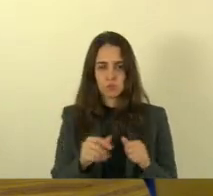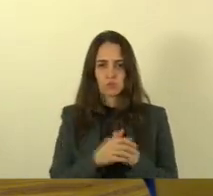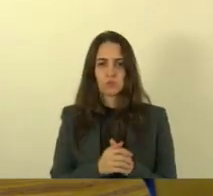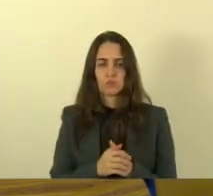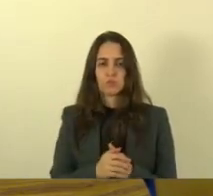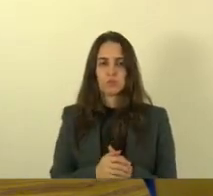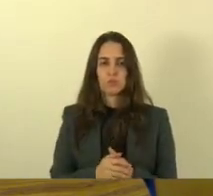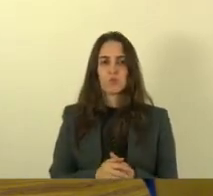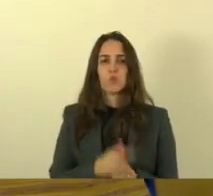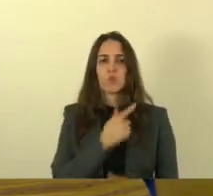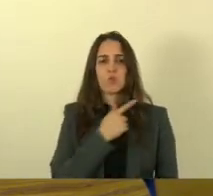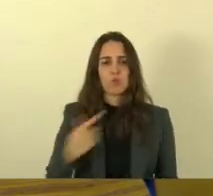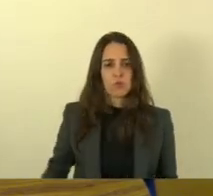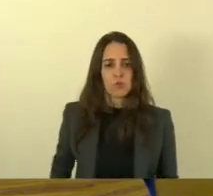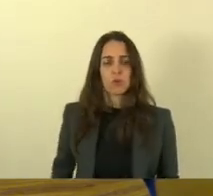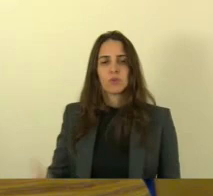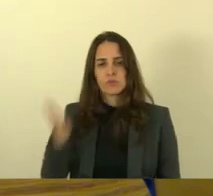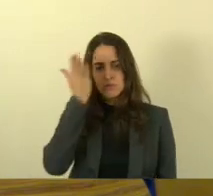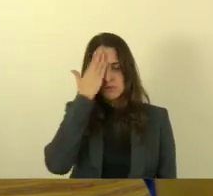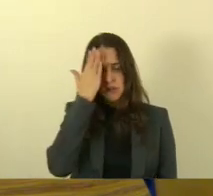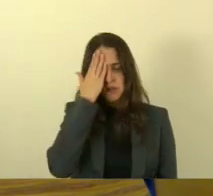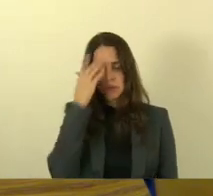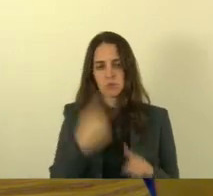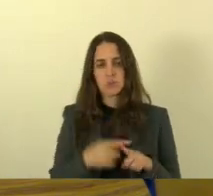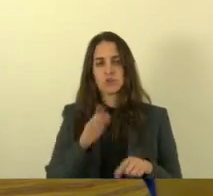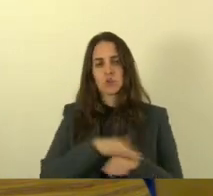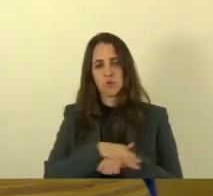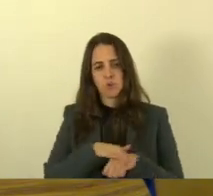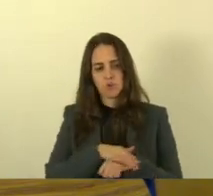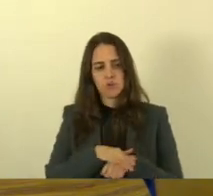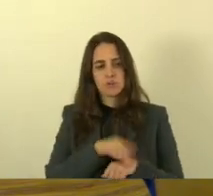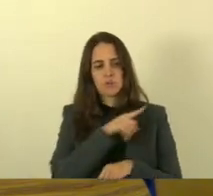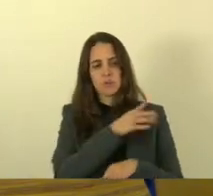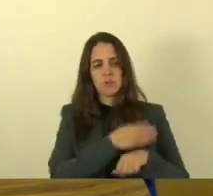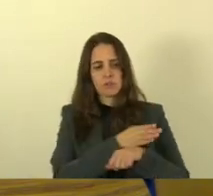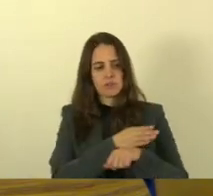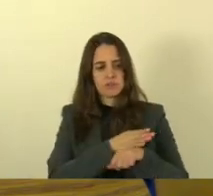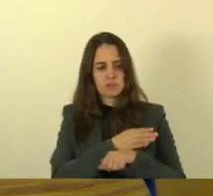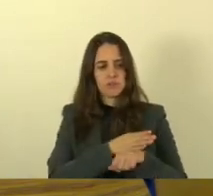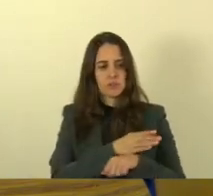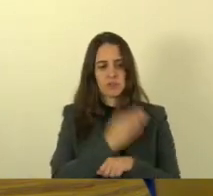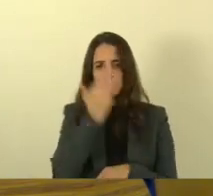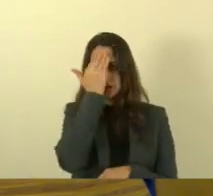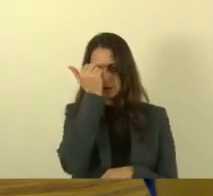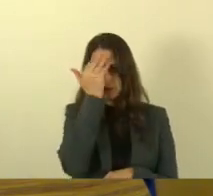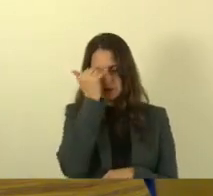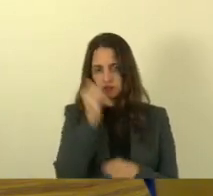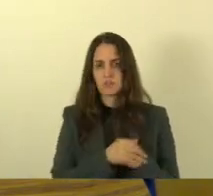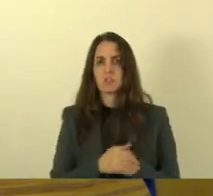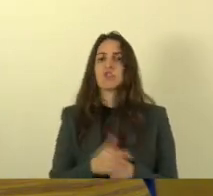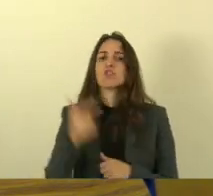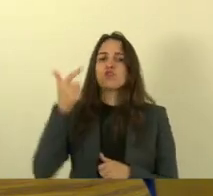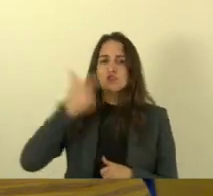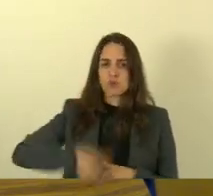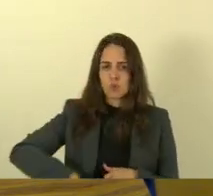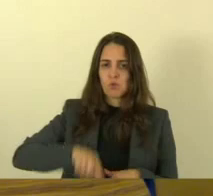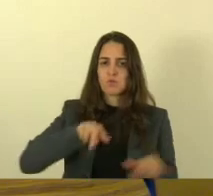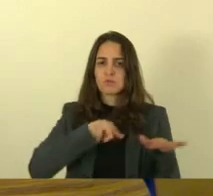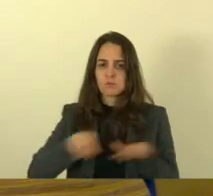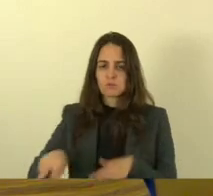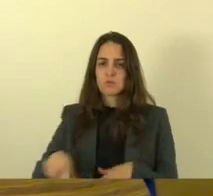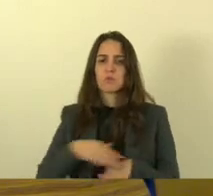governador sabe disso que eu tive com ele lá na serra o governador Renato essa semana vou estar com ele